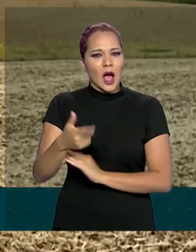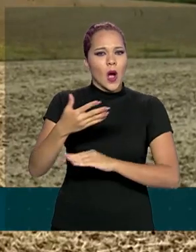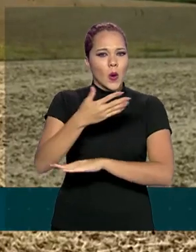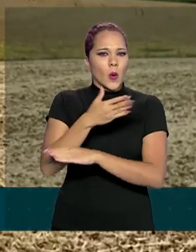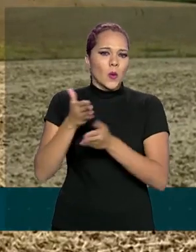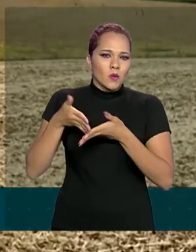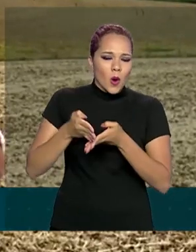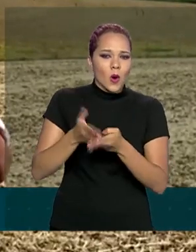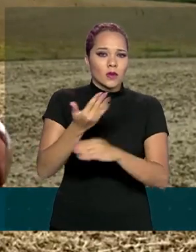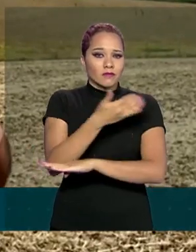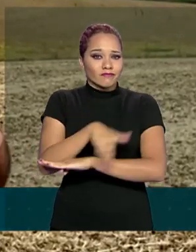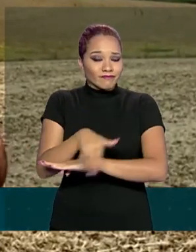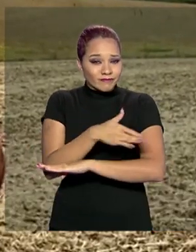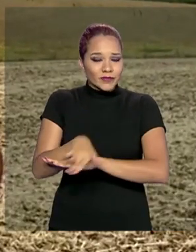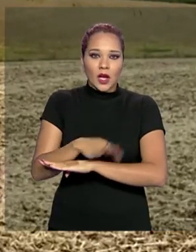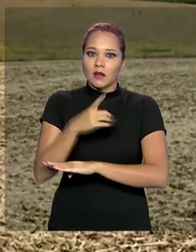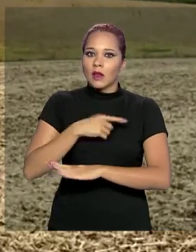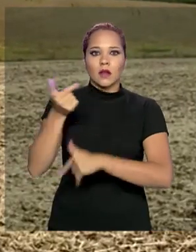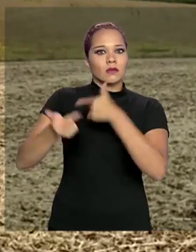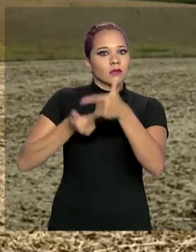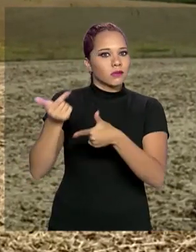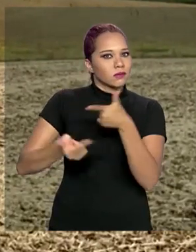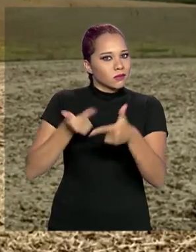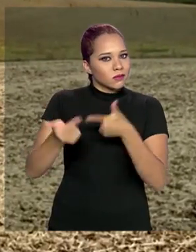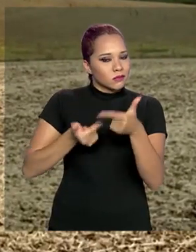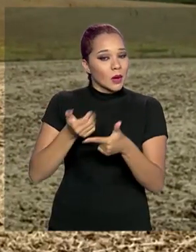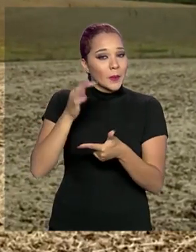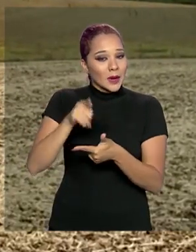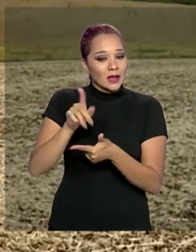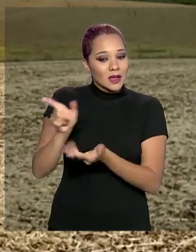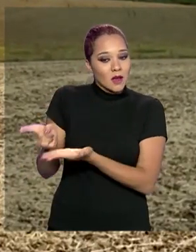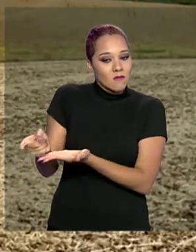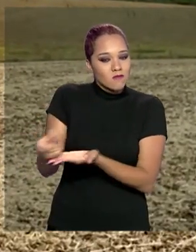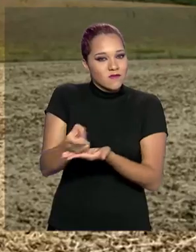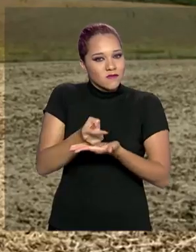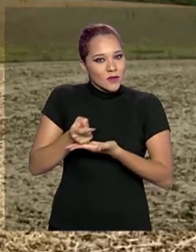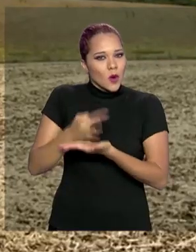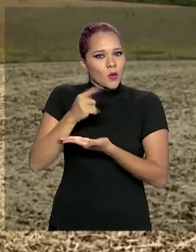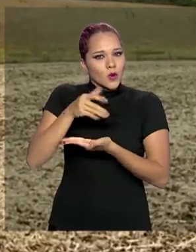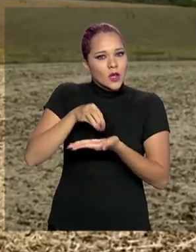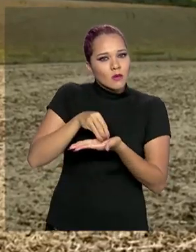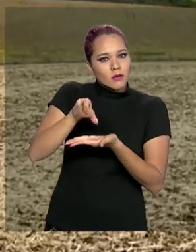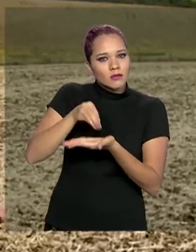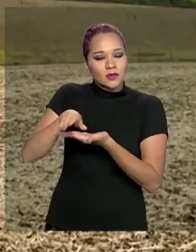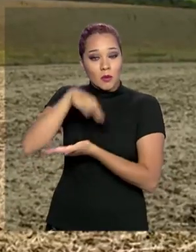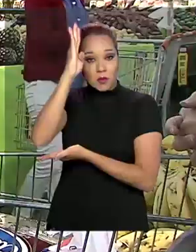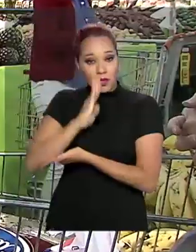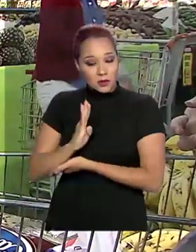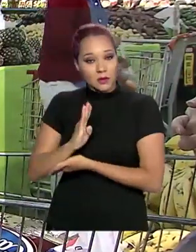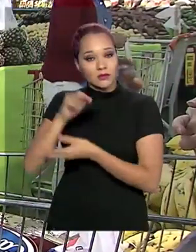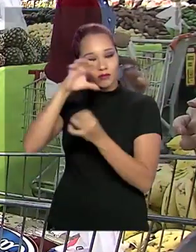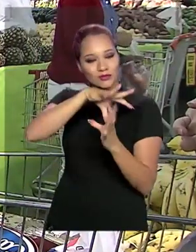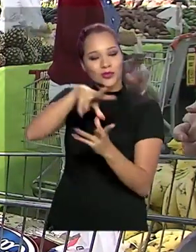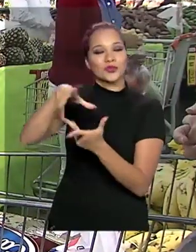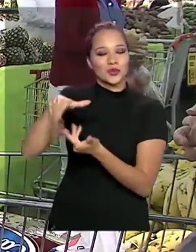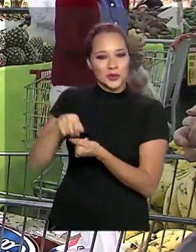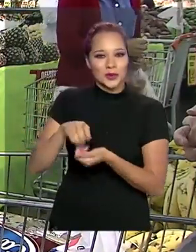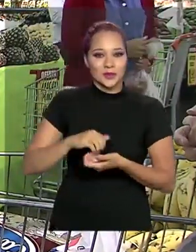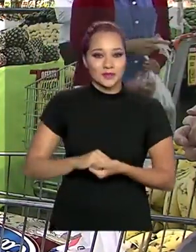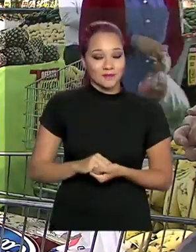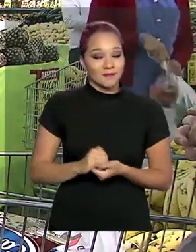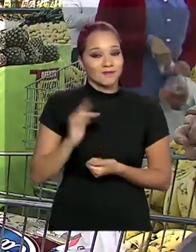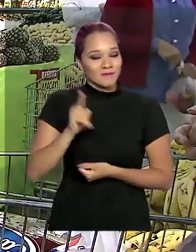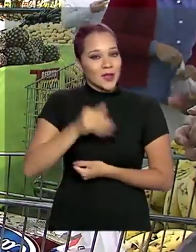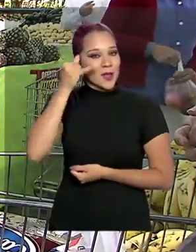estão em pleno funcionamento para que esta safra aqui possa ser escoada para o Brasil e para o mundo. Produção que evita